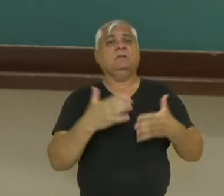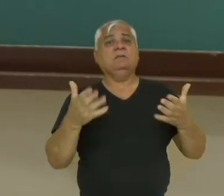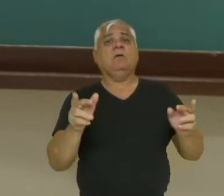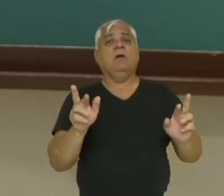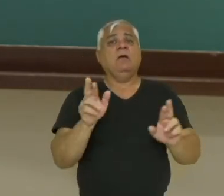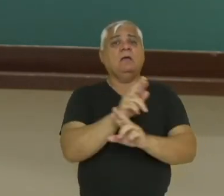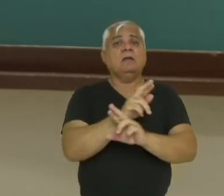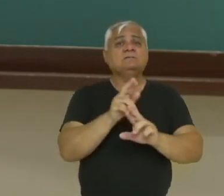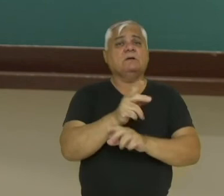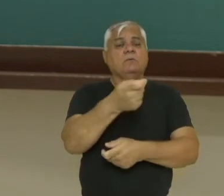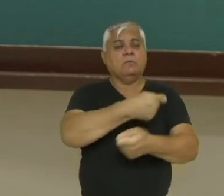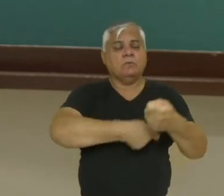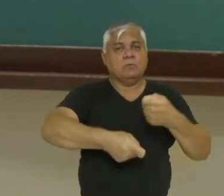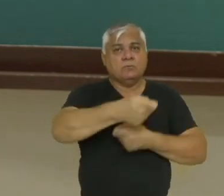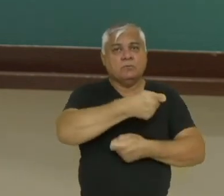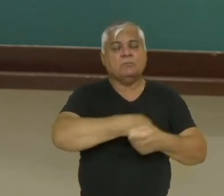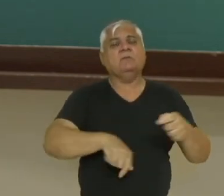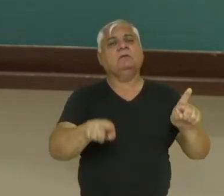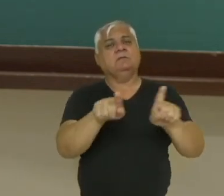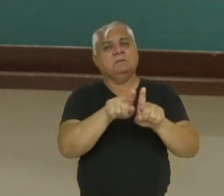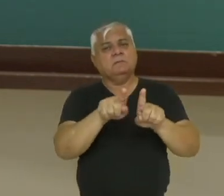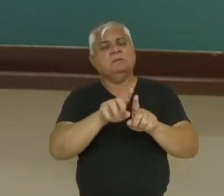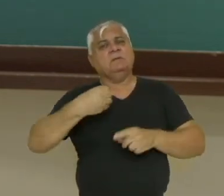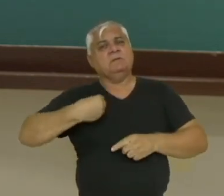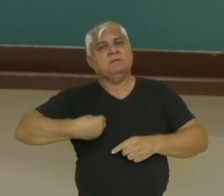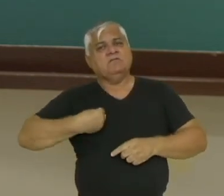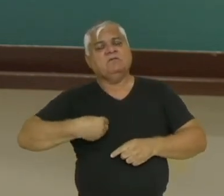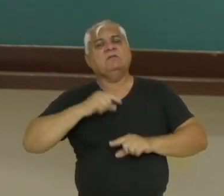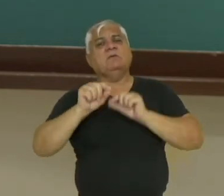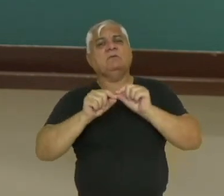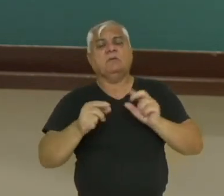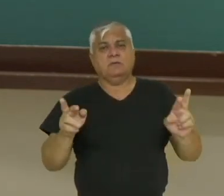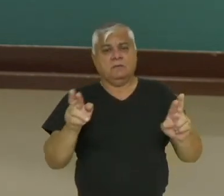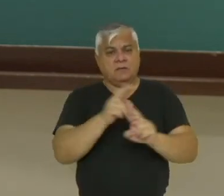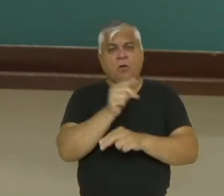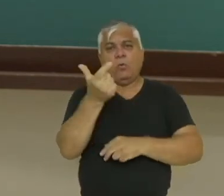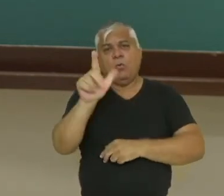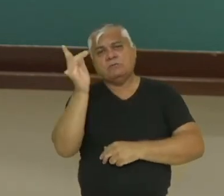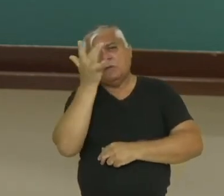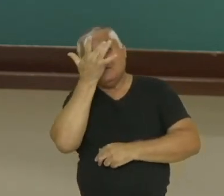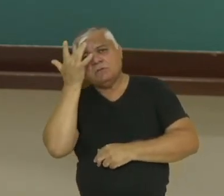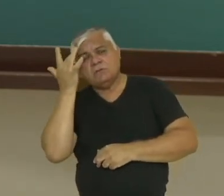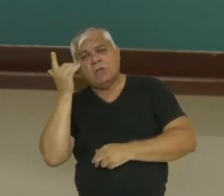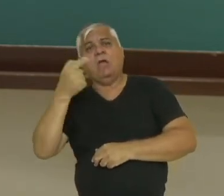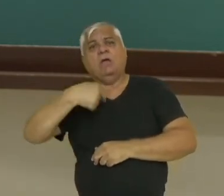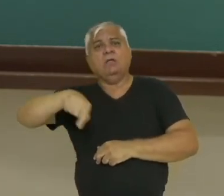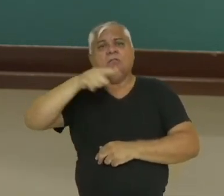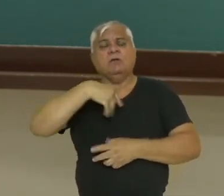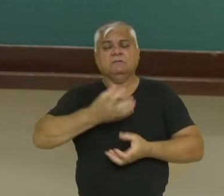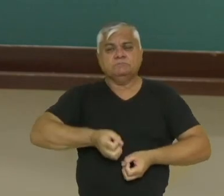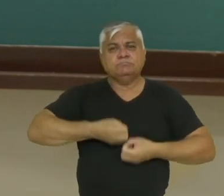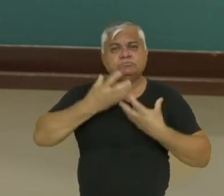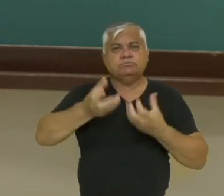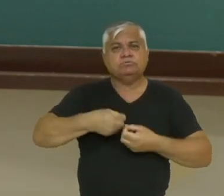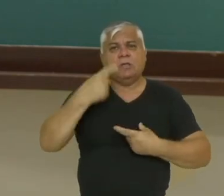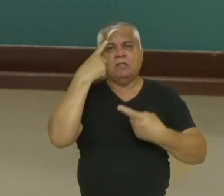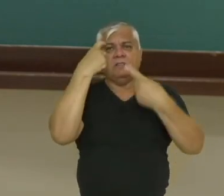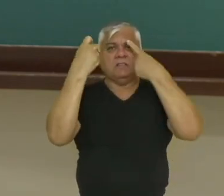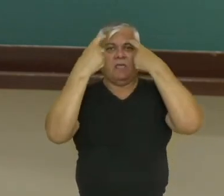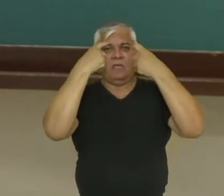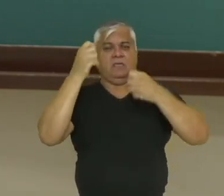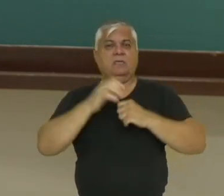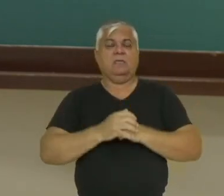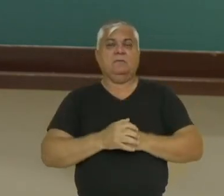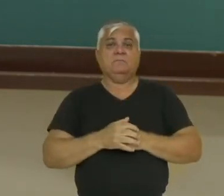relação com a economia, em nosso cotidiano, ao nos relacionarmos com outras pessoas, nós exprimimos elementos ideológicos.